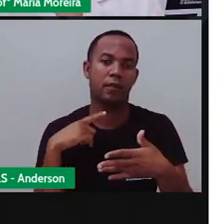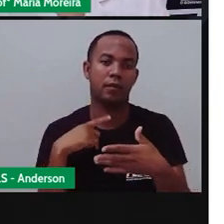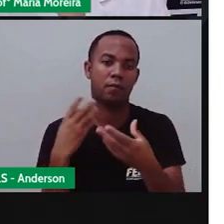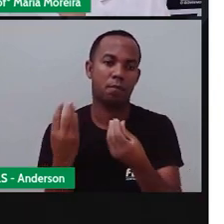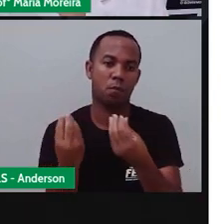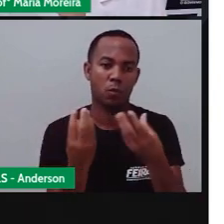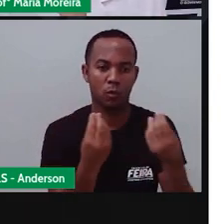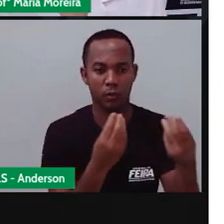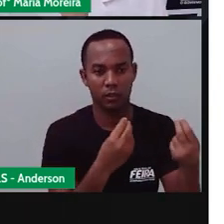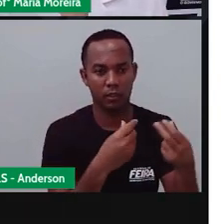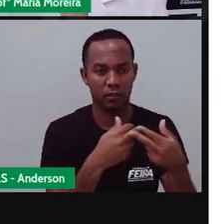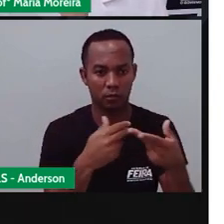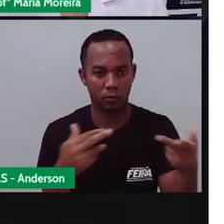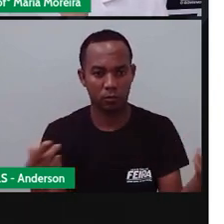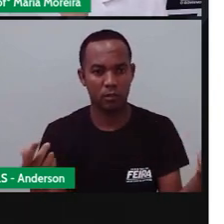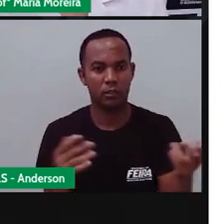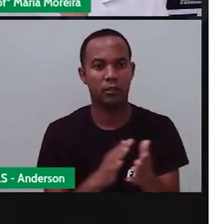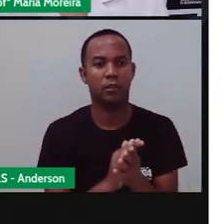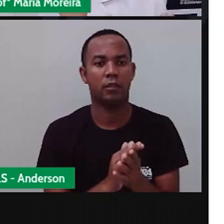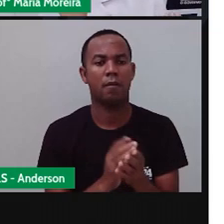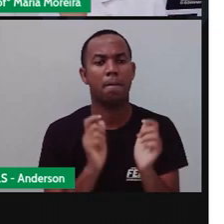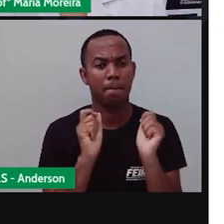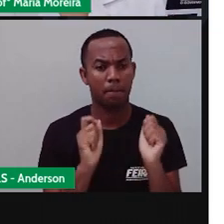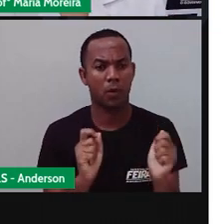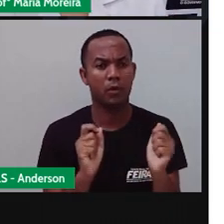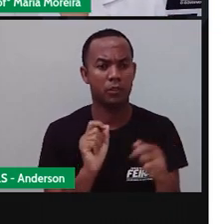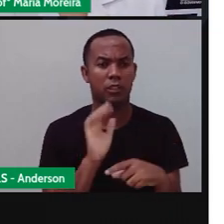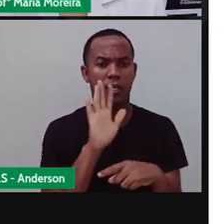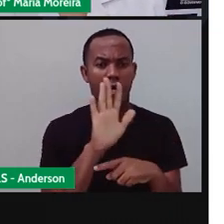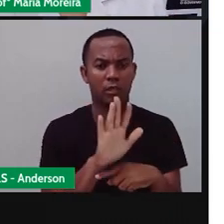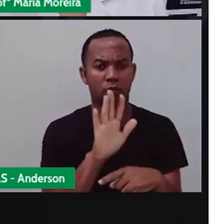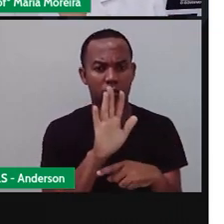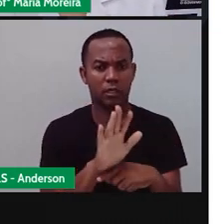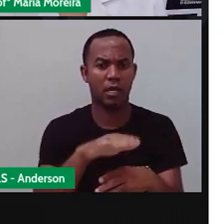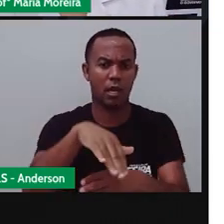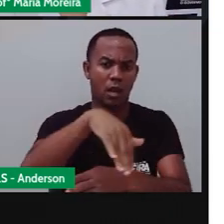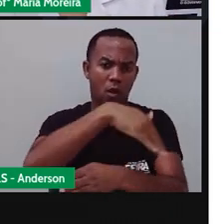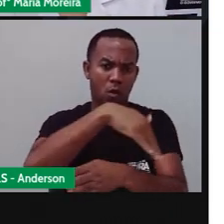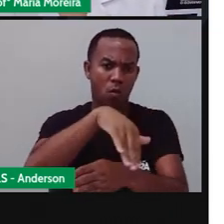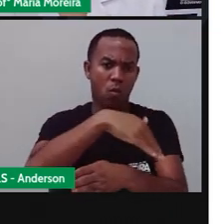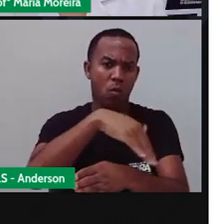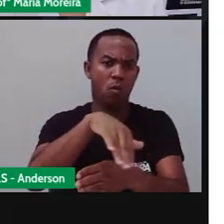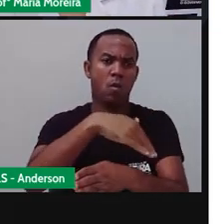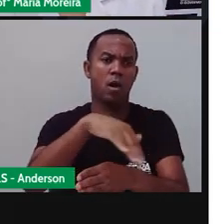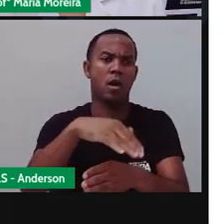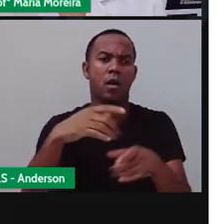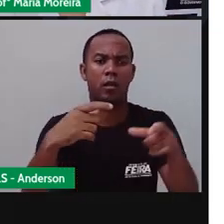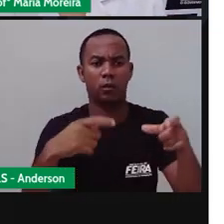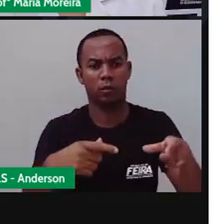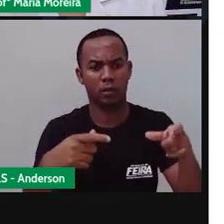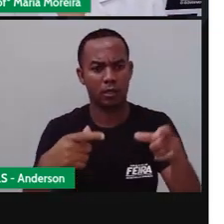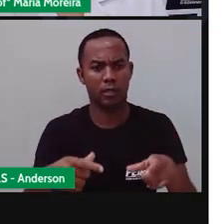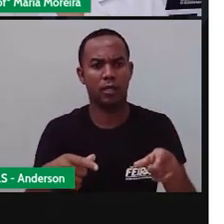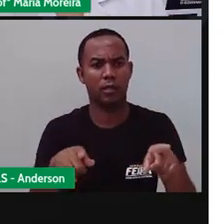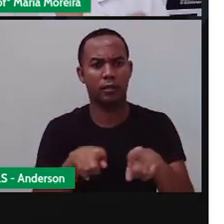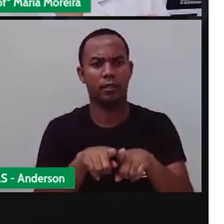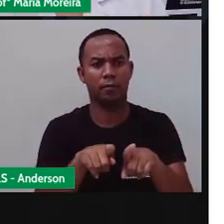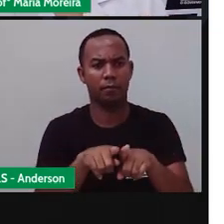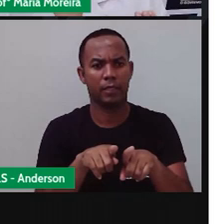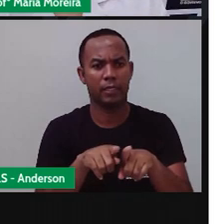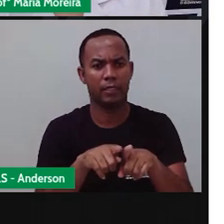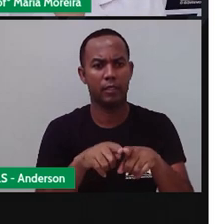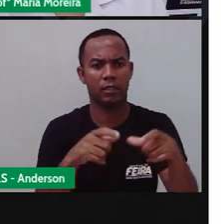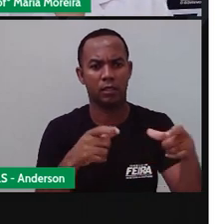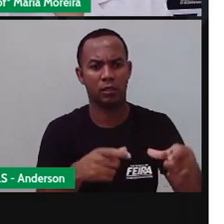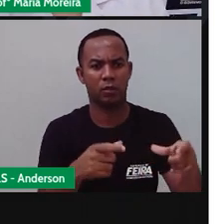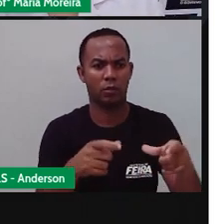funções. Eles podem nos ajudar a localizar uma rua, um endereço, ou nos auxiliar a pensar no melhor caminho